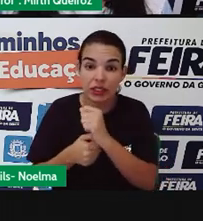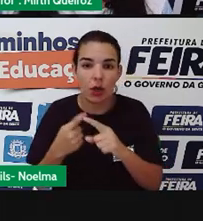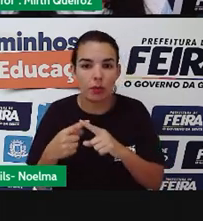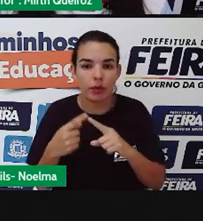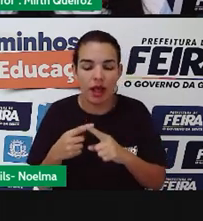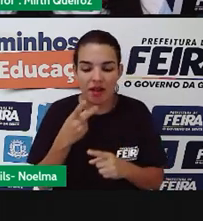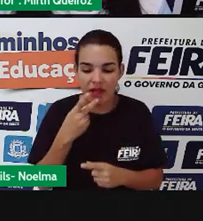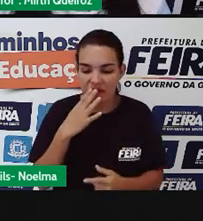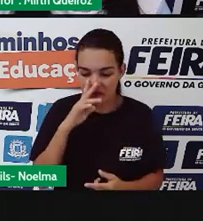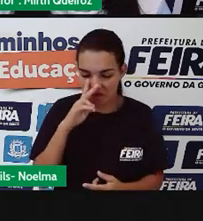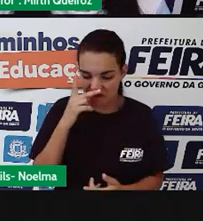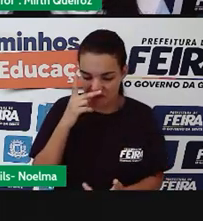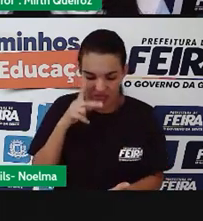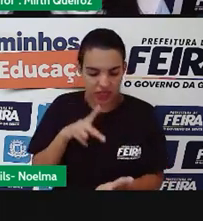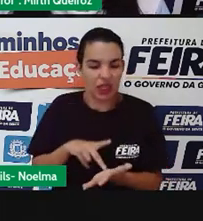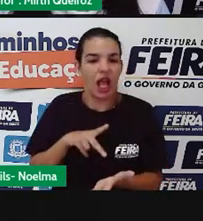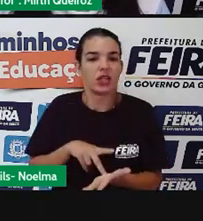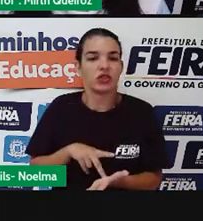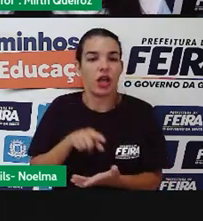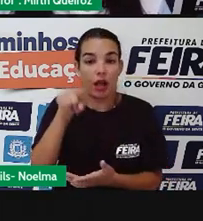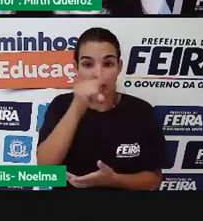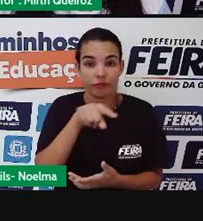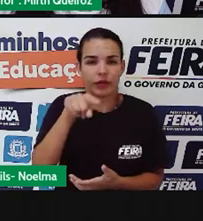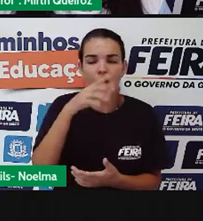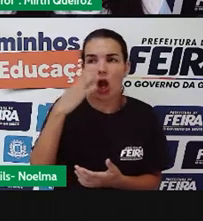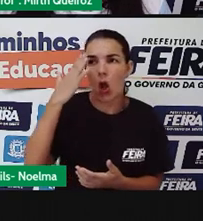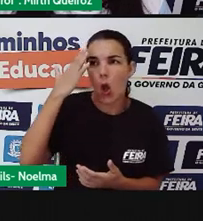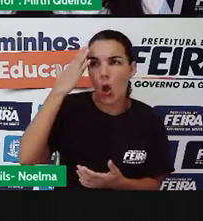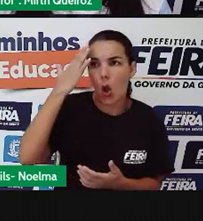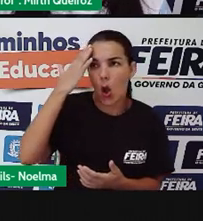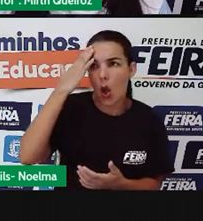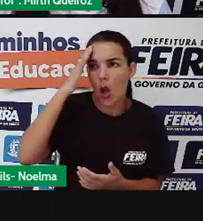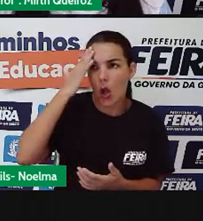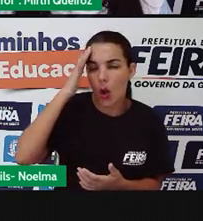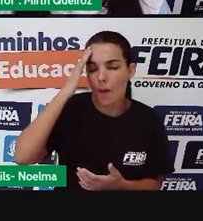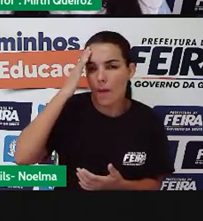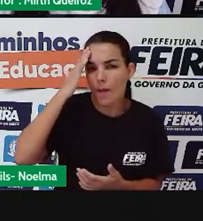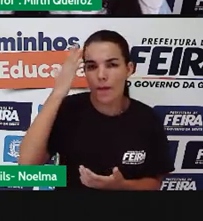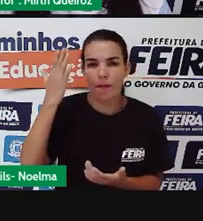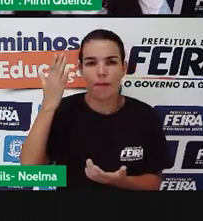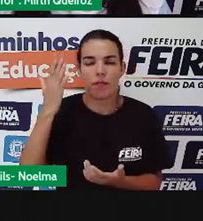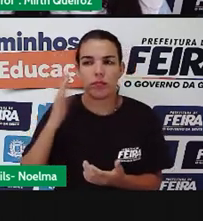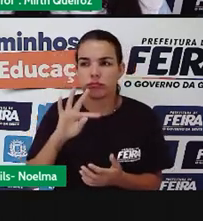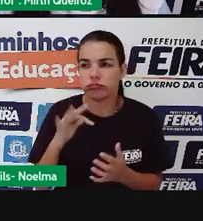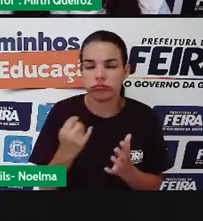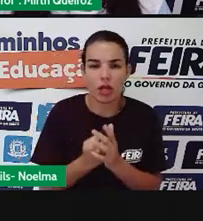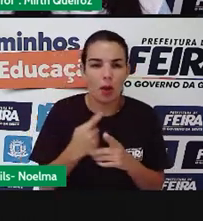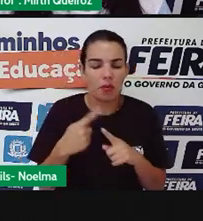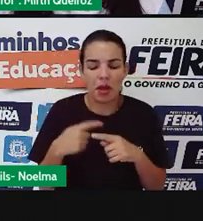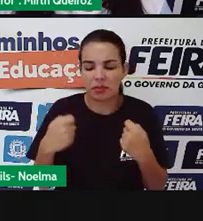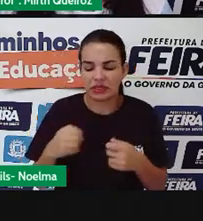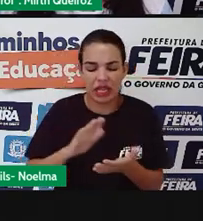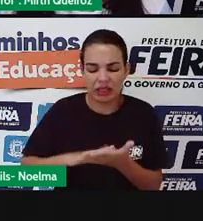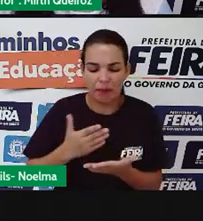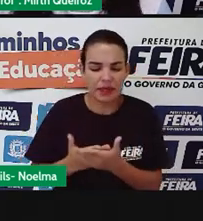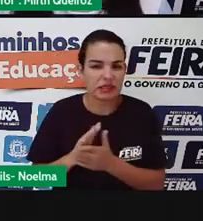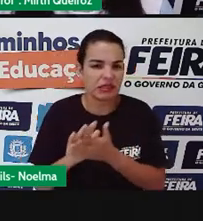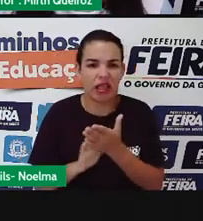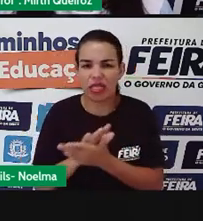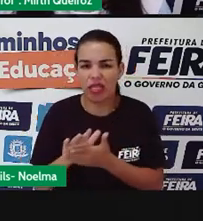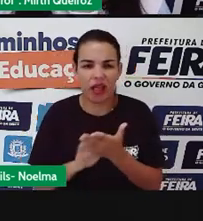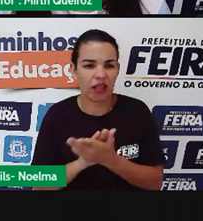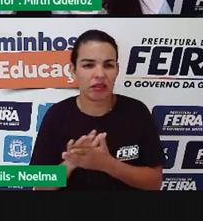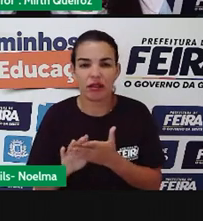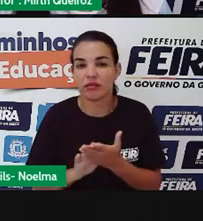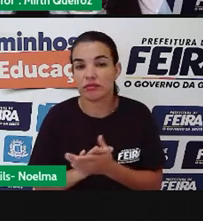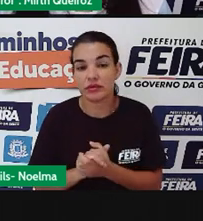com franqueza. Você consegue compreender esse personagem sem que a gente precise fazer interpretação como aconteceu, por